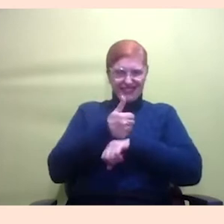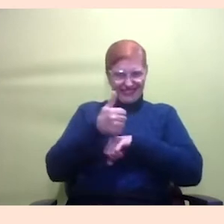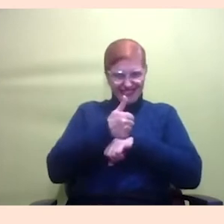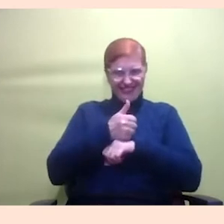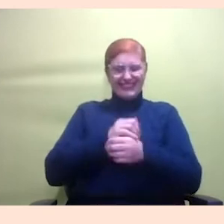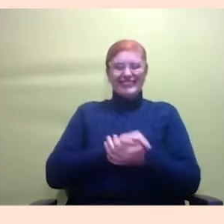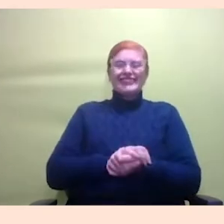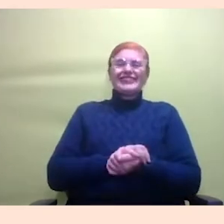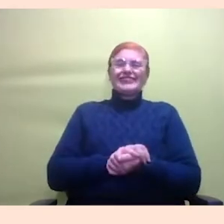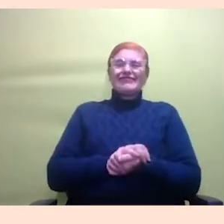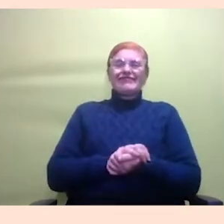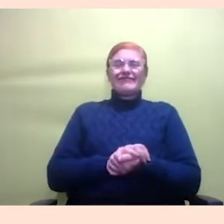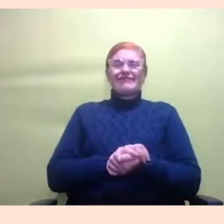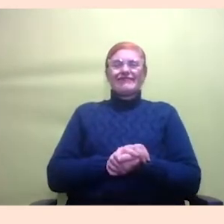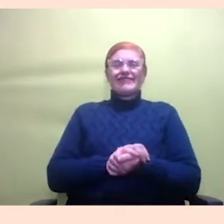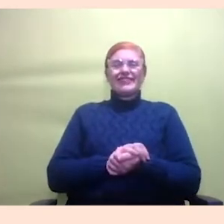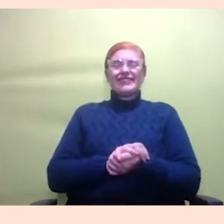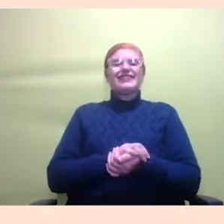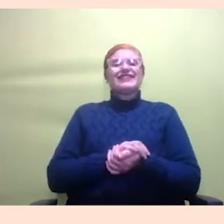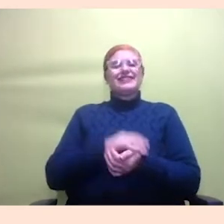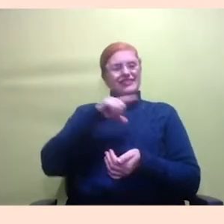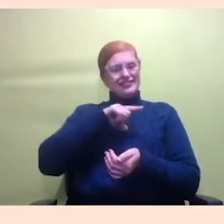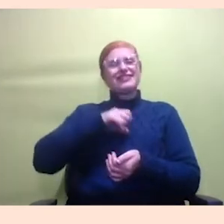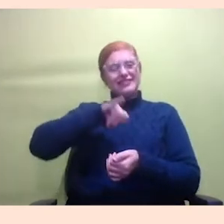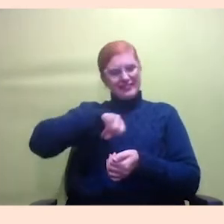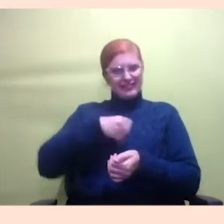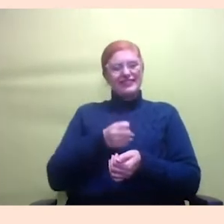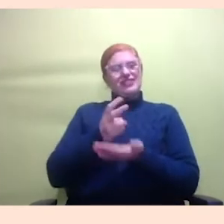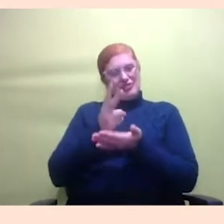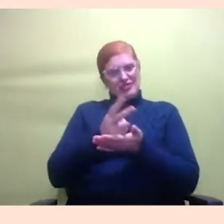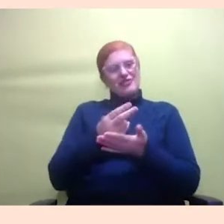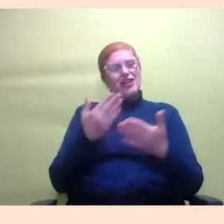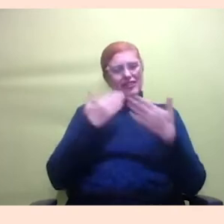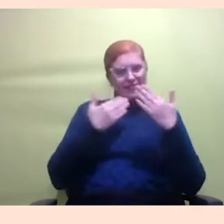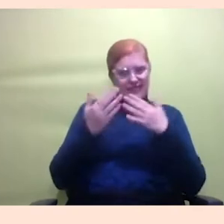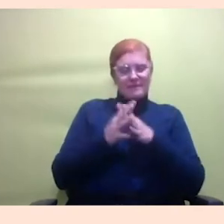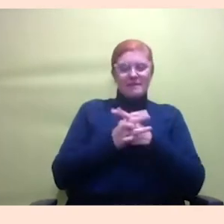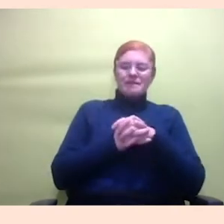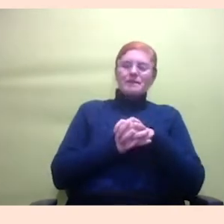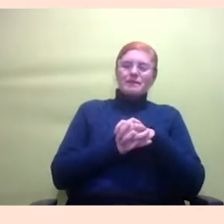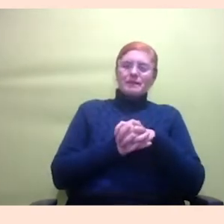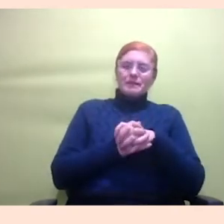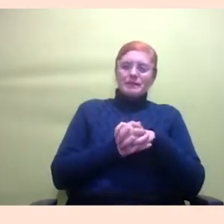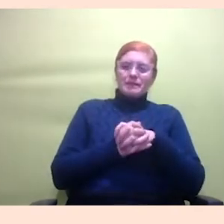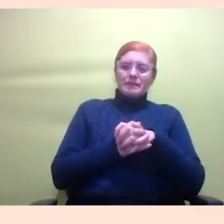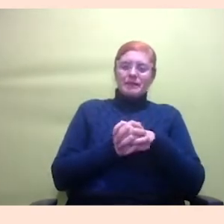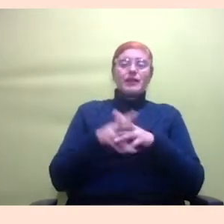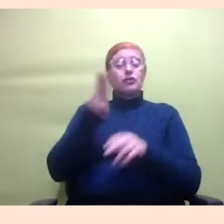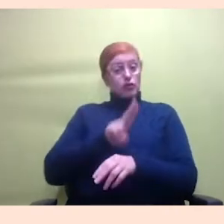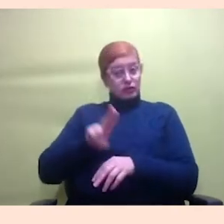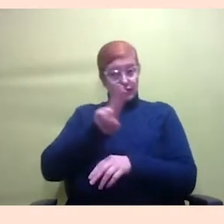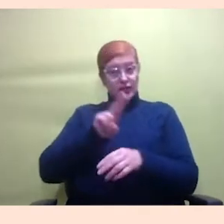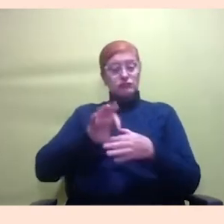Mas a gente vai ter a oportunidade de ir conversando. Aqui, a gente da Universidade do Livro Feminista tem na